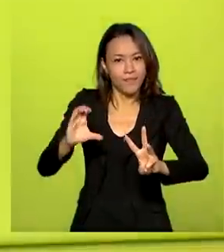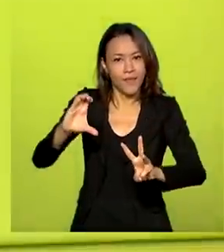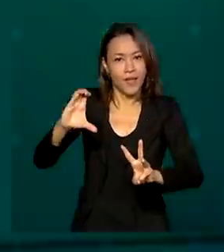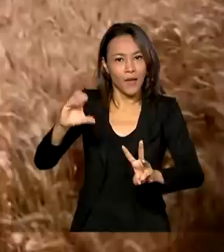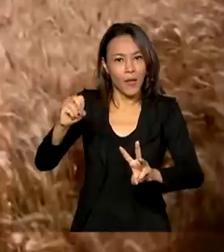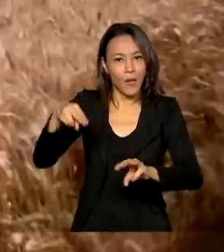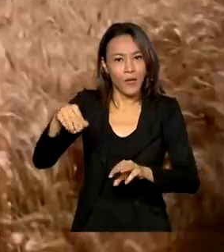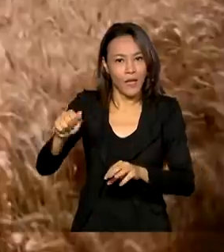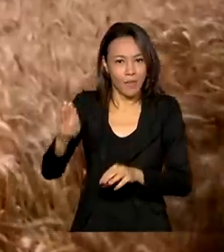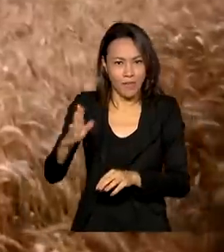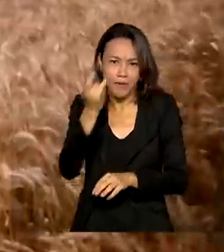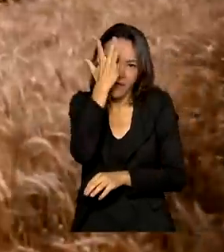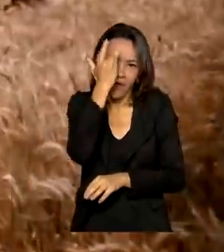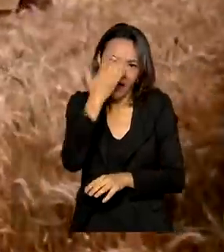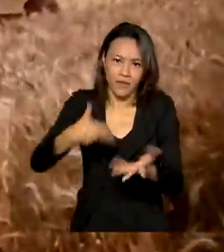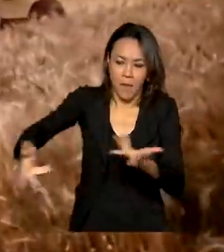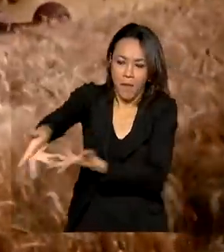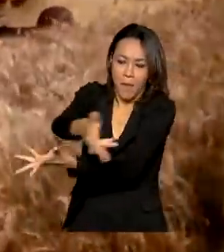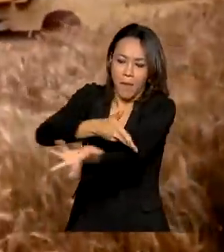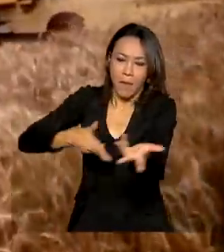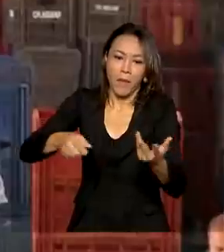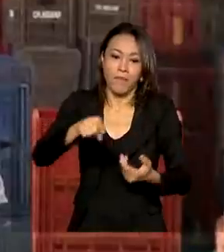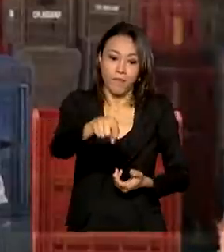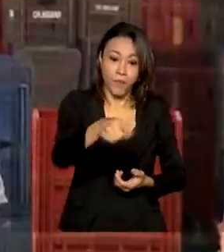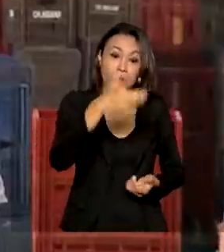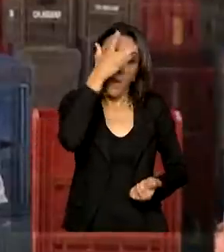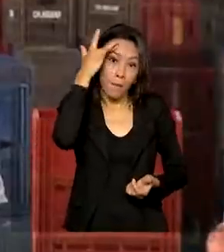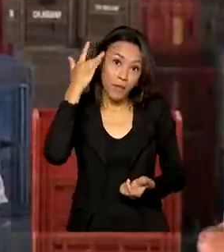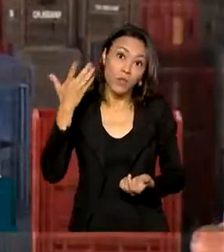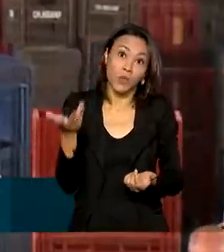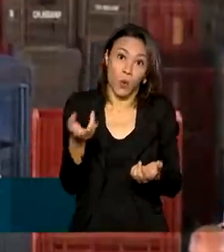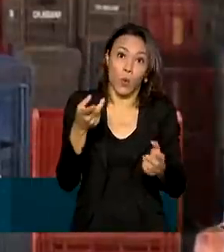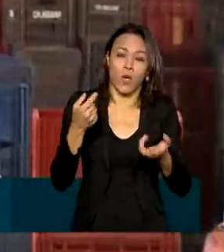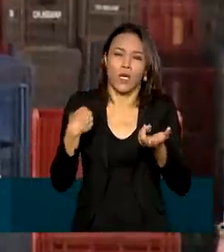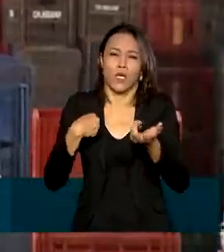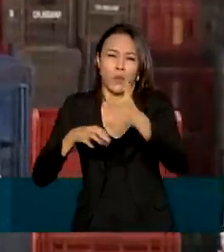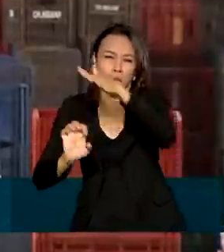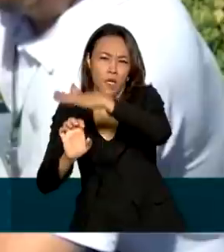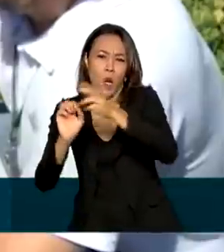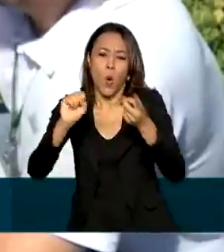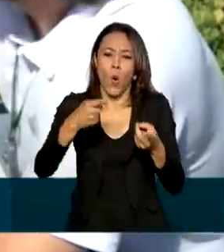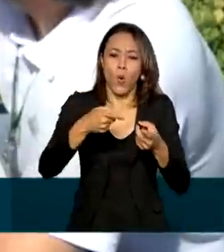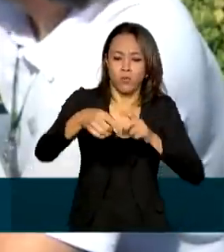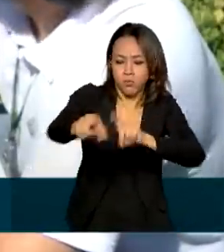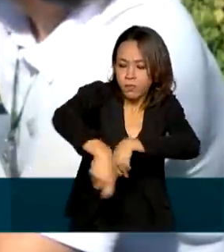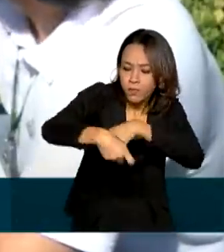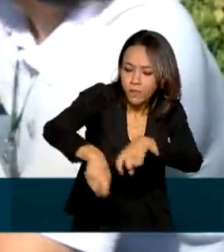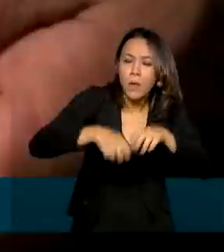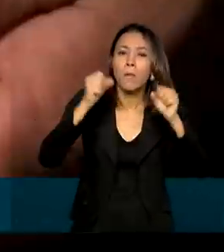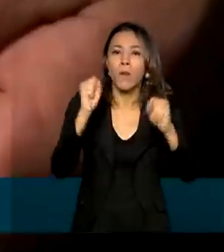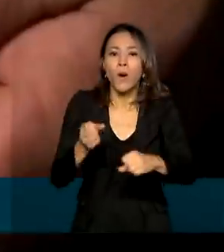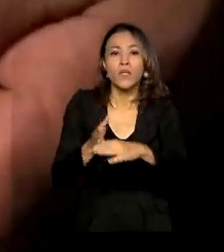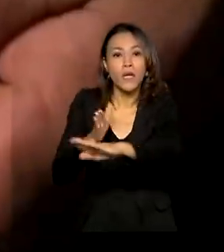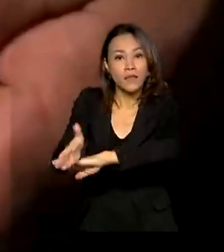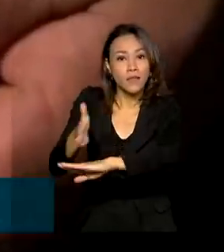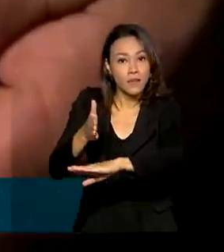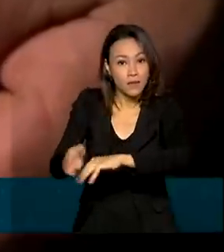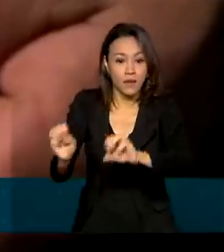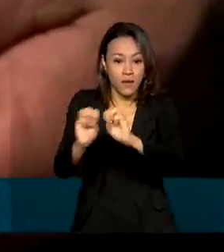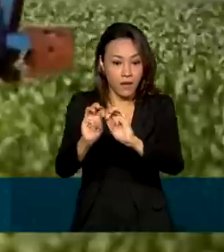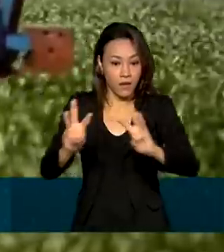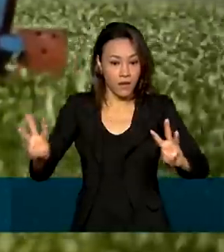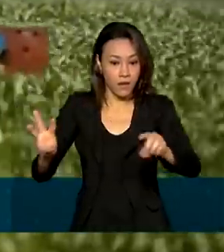setor. Um produtor rural ou um vendedor de ração pode acessar o novo serviço e